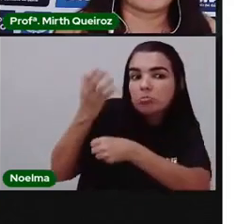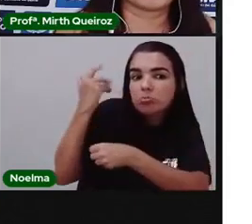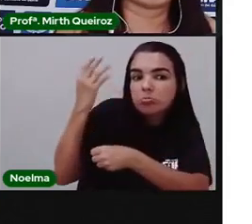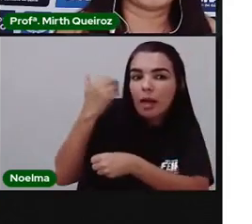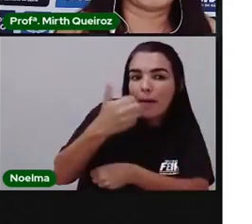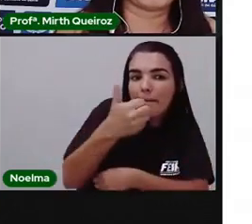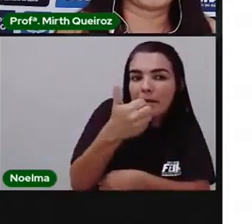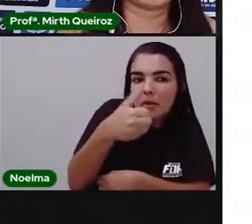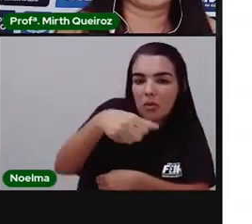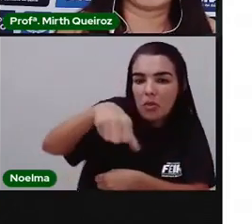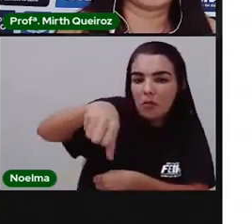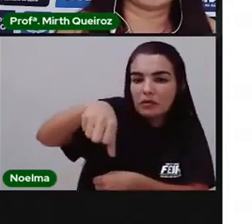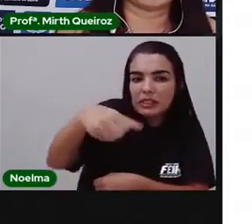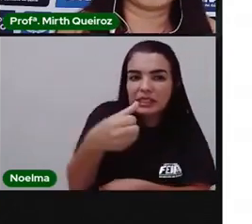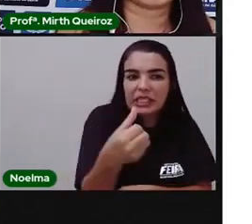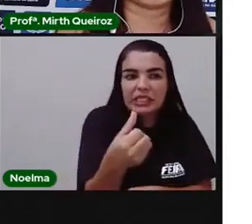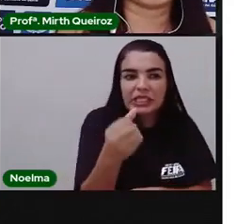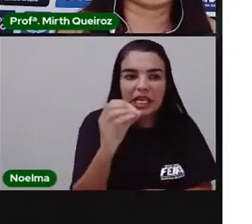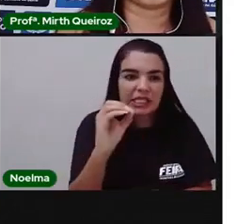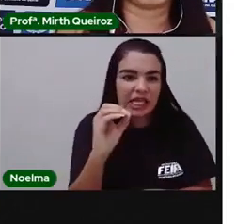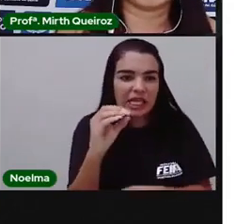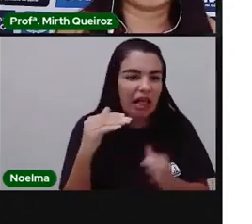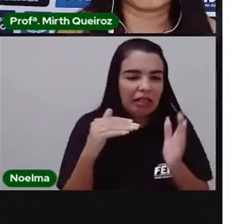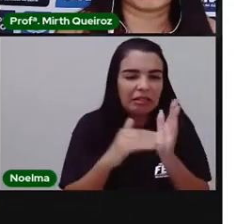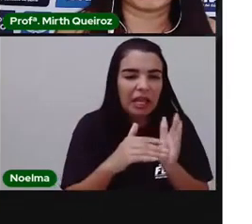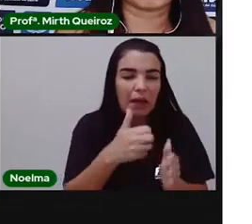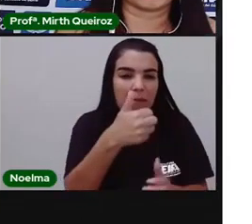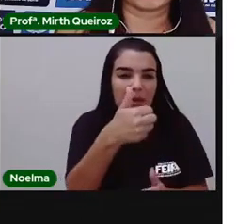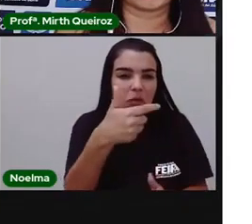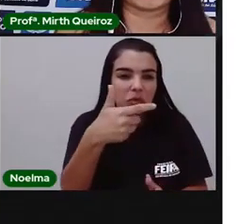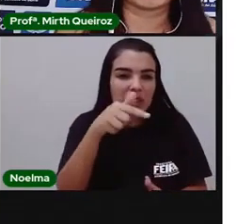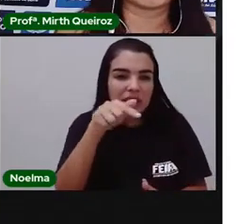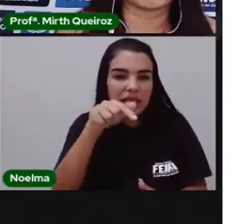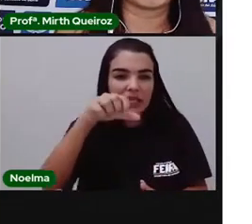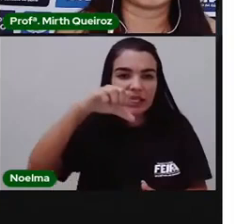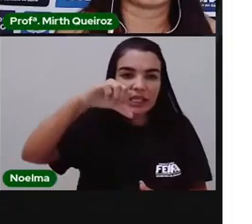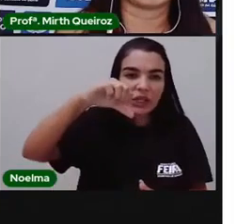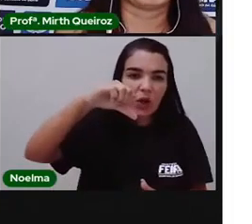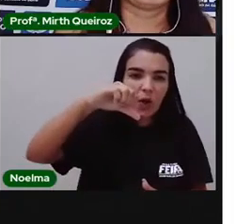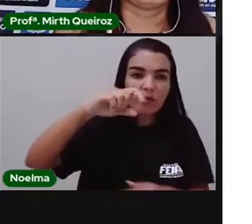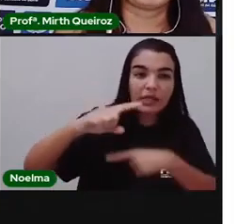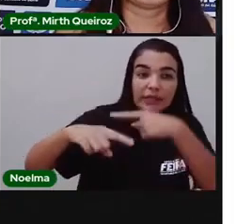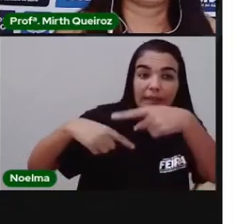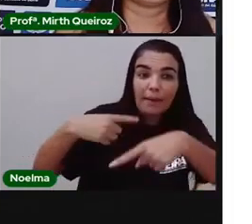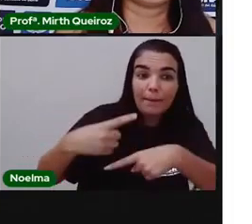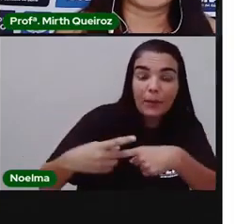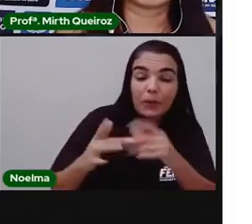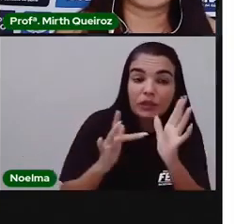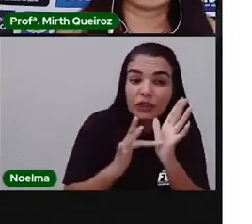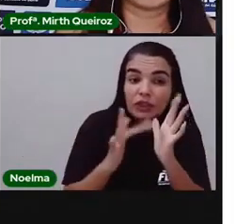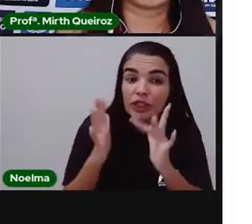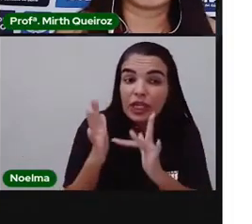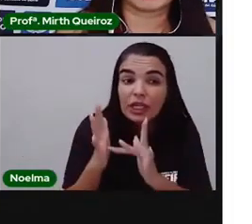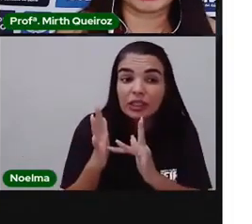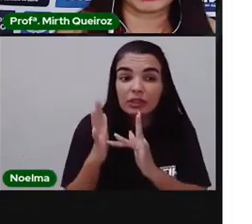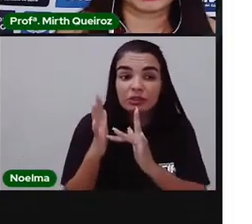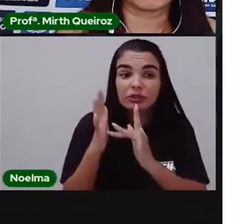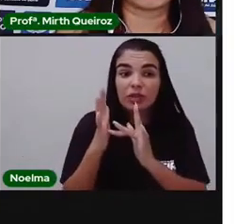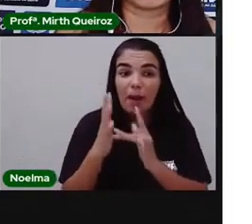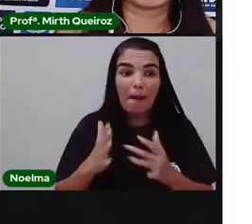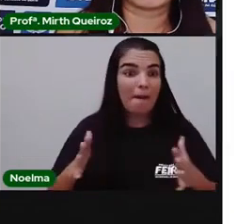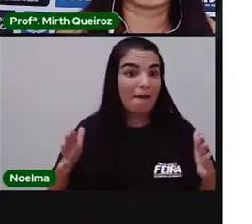até 1279 d.C., mais ou menos nesse período. E era um dos mais famosos